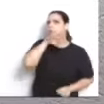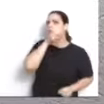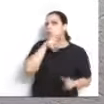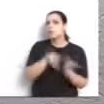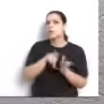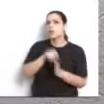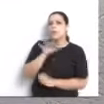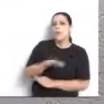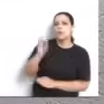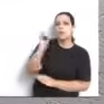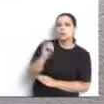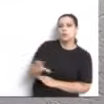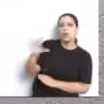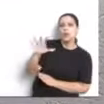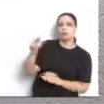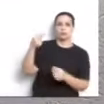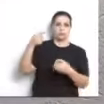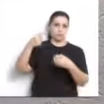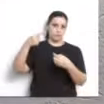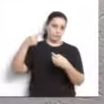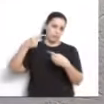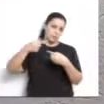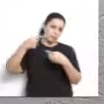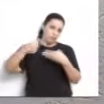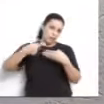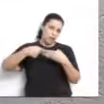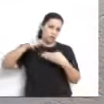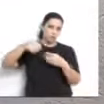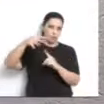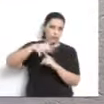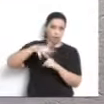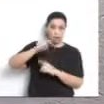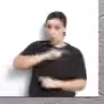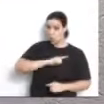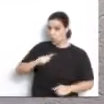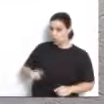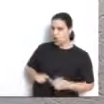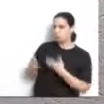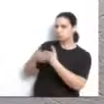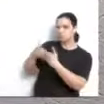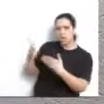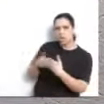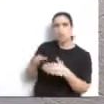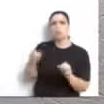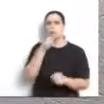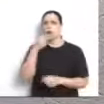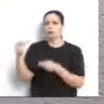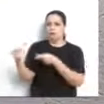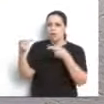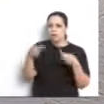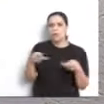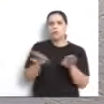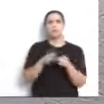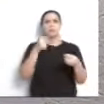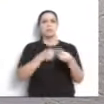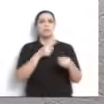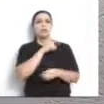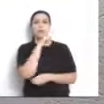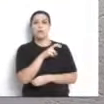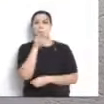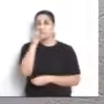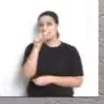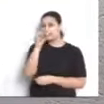oeste do Paraná. Nosso governador é extremamente benquisto e querido e amado na cidade de Cascavel, tendo em vista em mais de